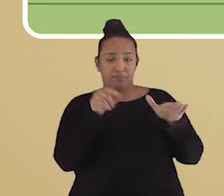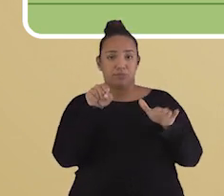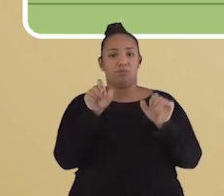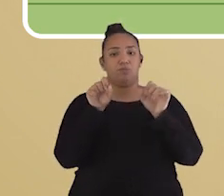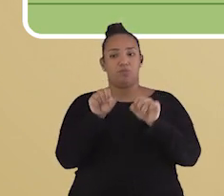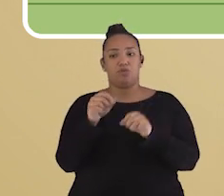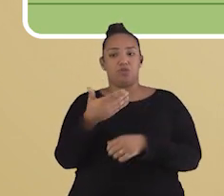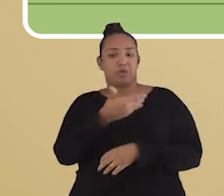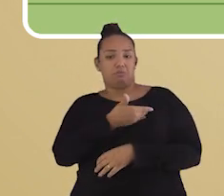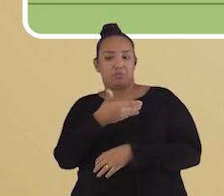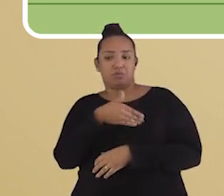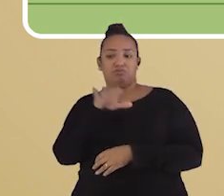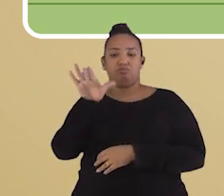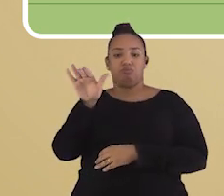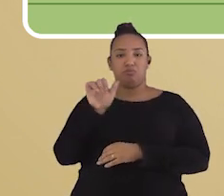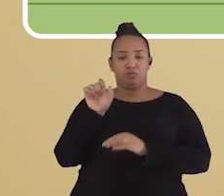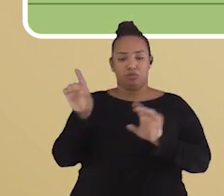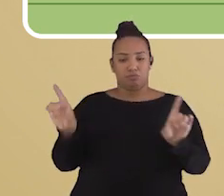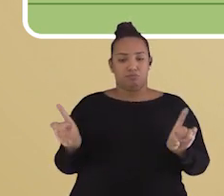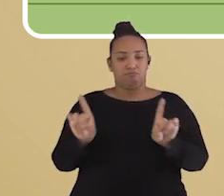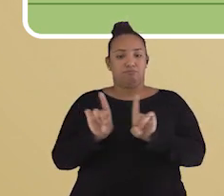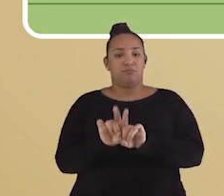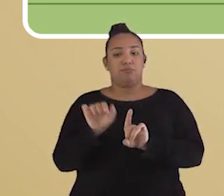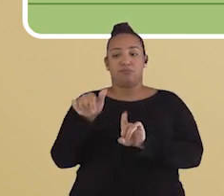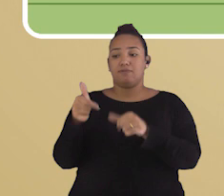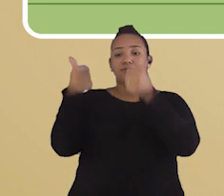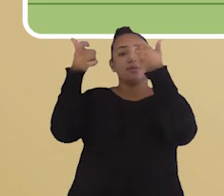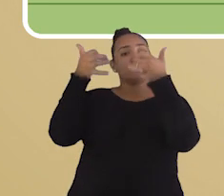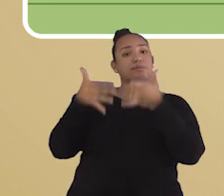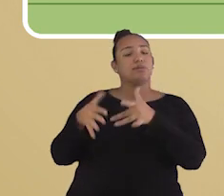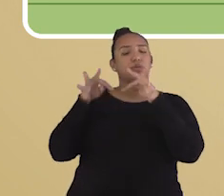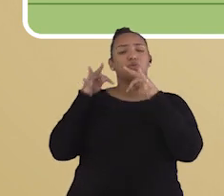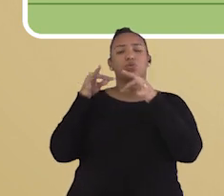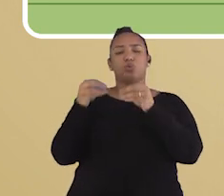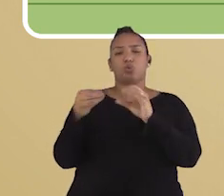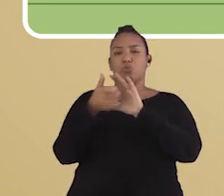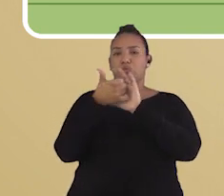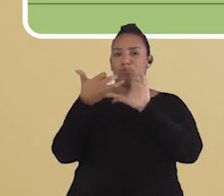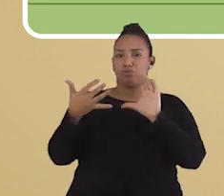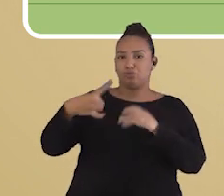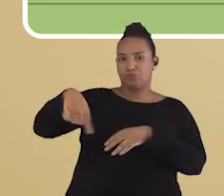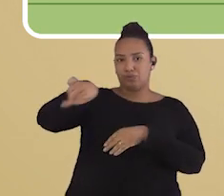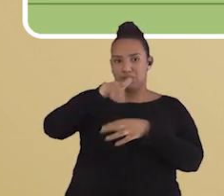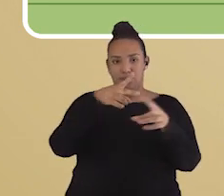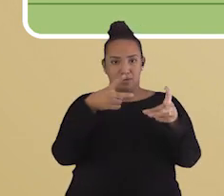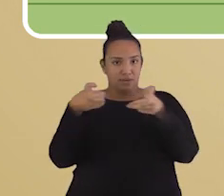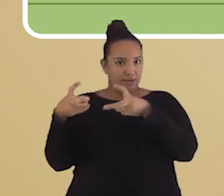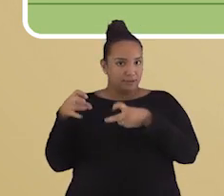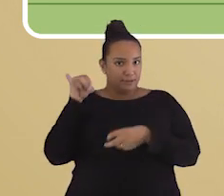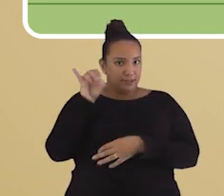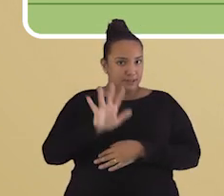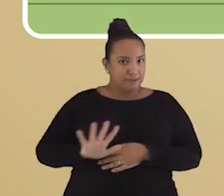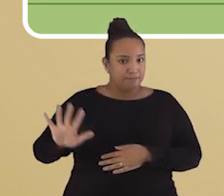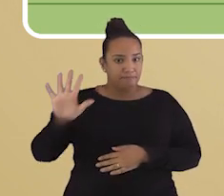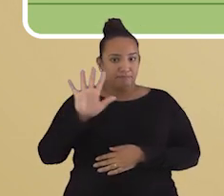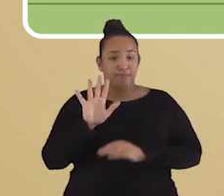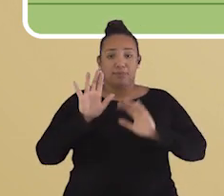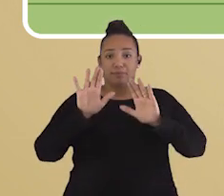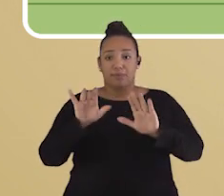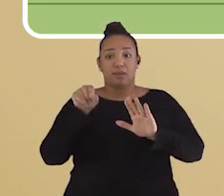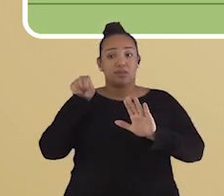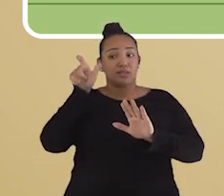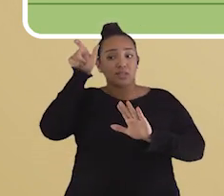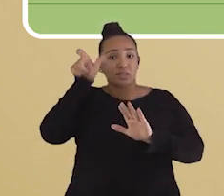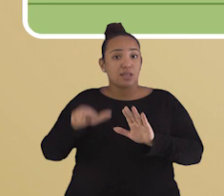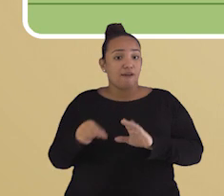fazer uma dupla e vai descrever a ela todas as características que você percebeu na sua imagem, sem que ela